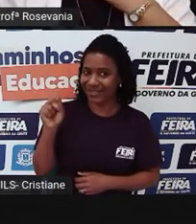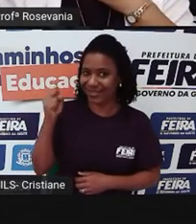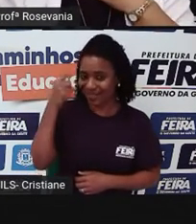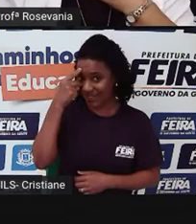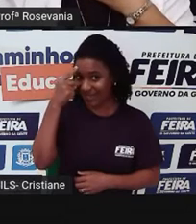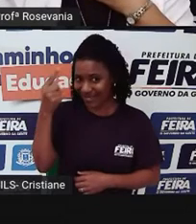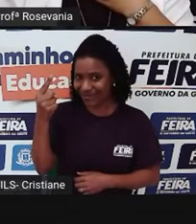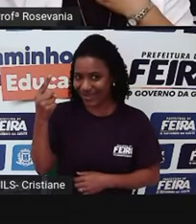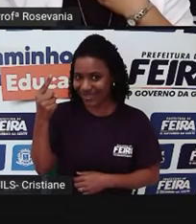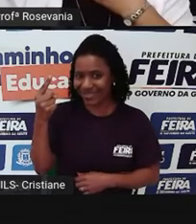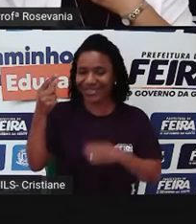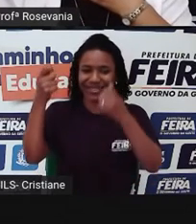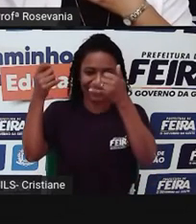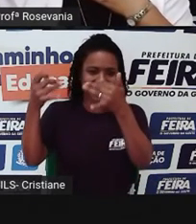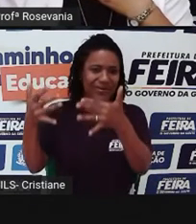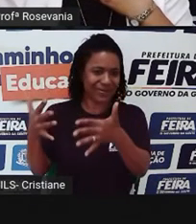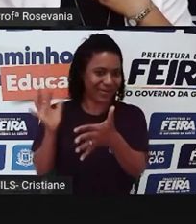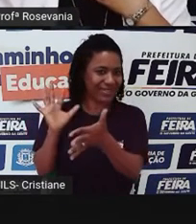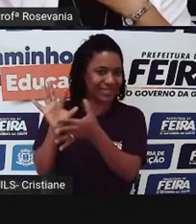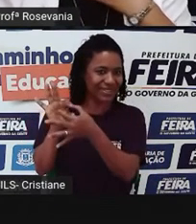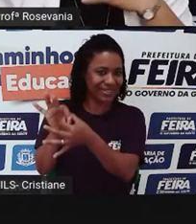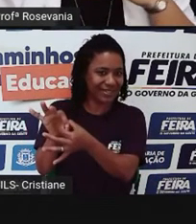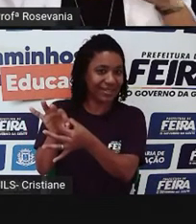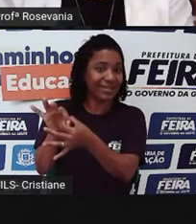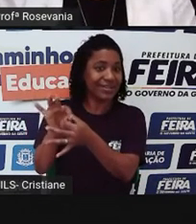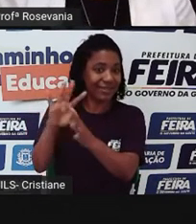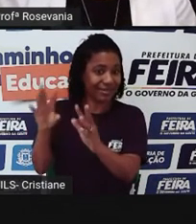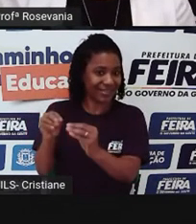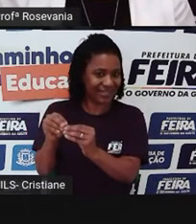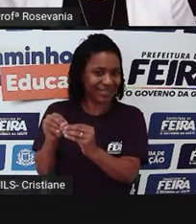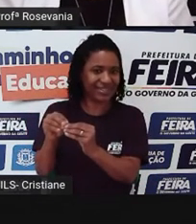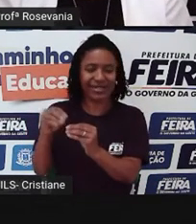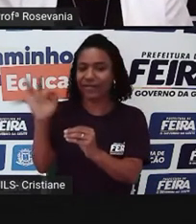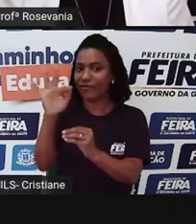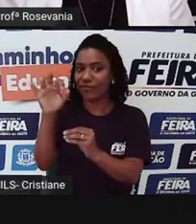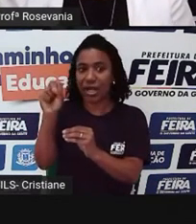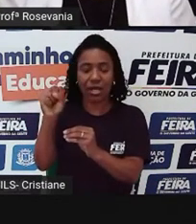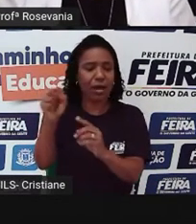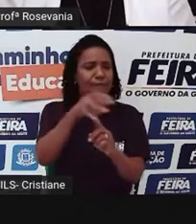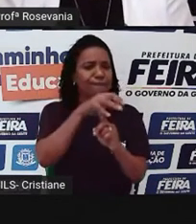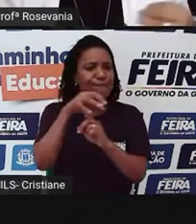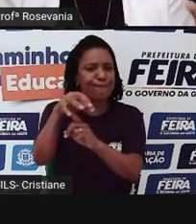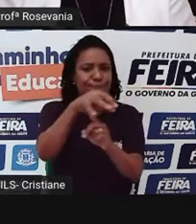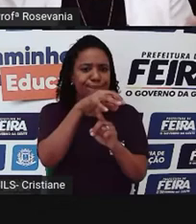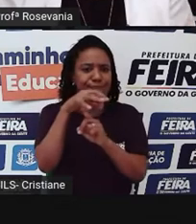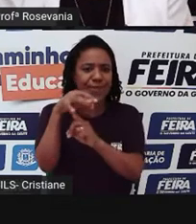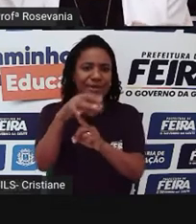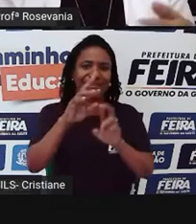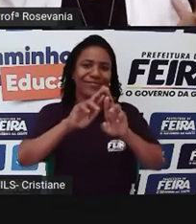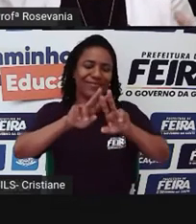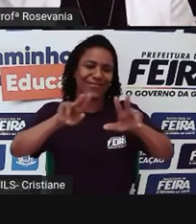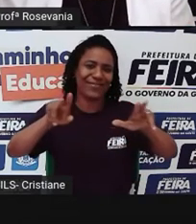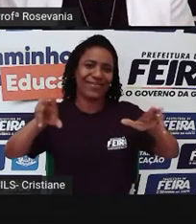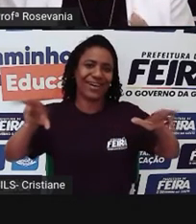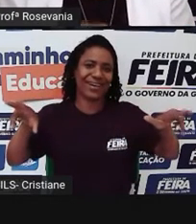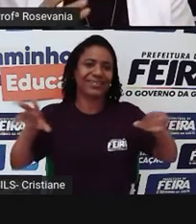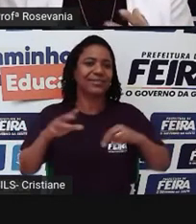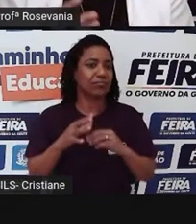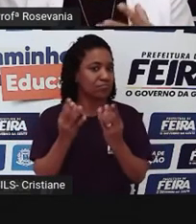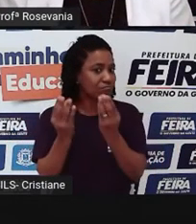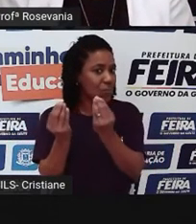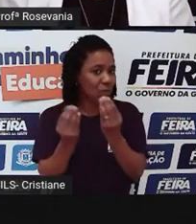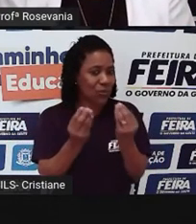com ela e ainda volta novamente, nós temos várias feiras livres aqui, se eu for citar, praticamente